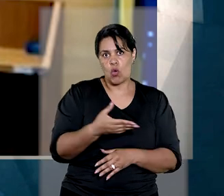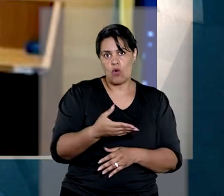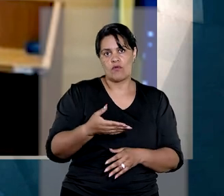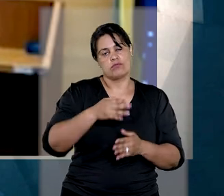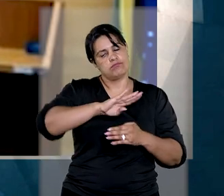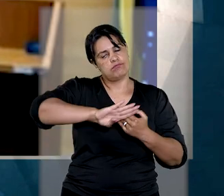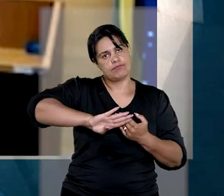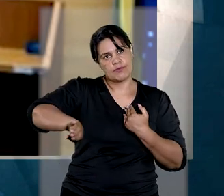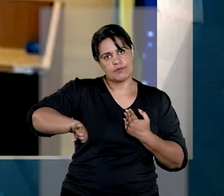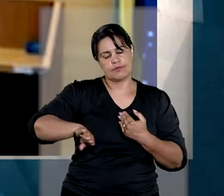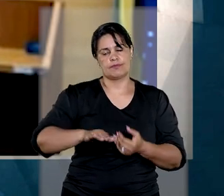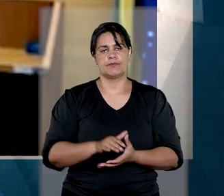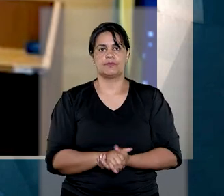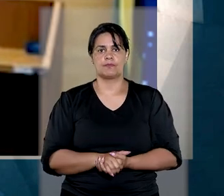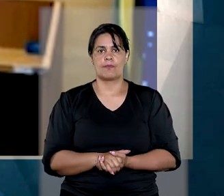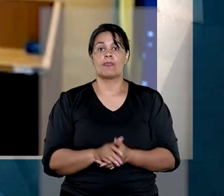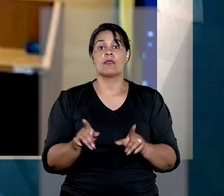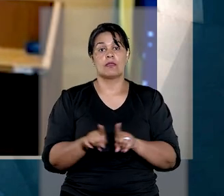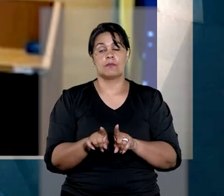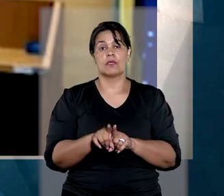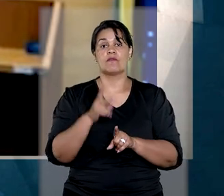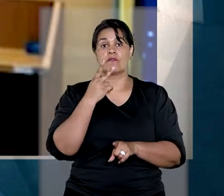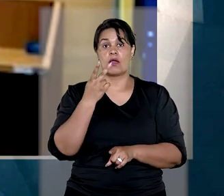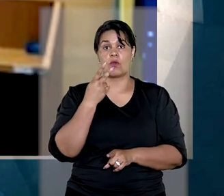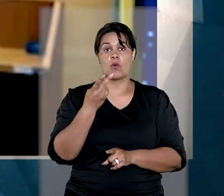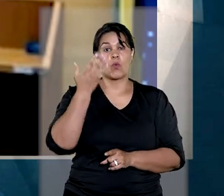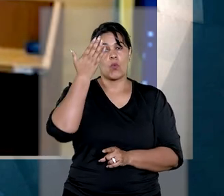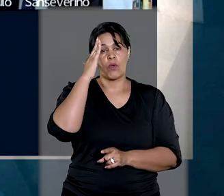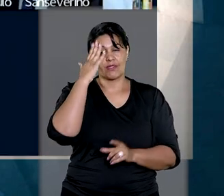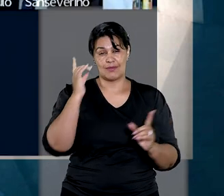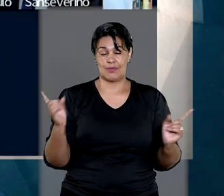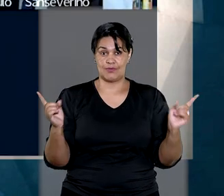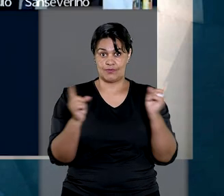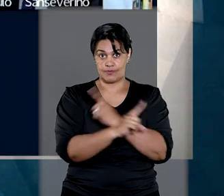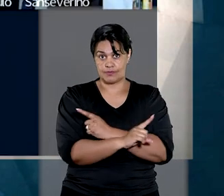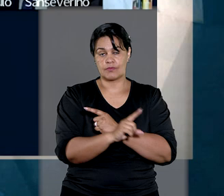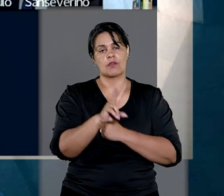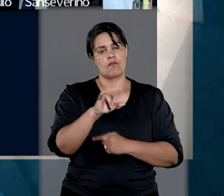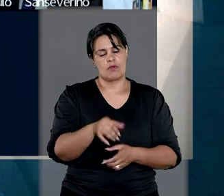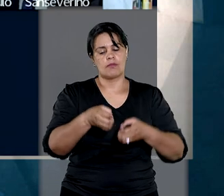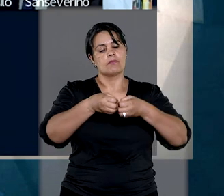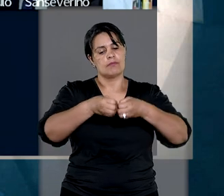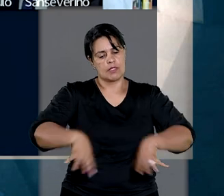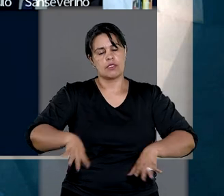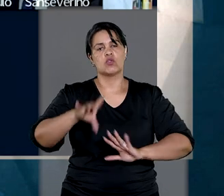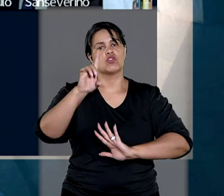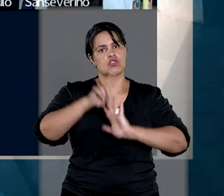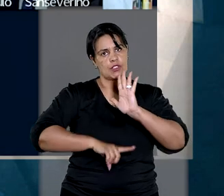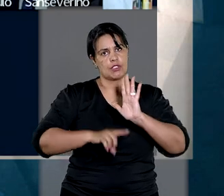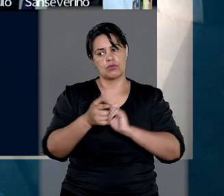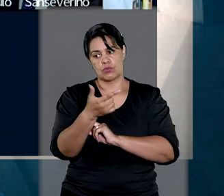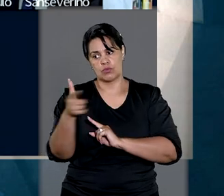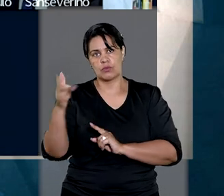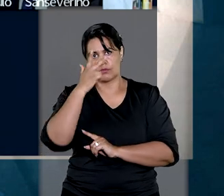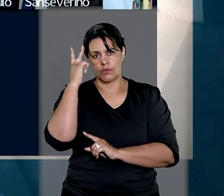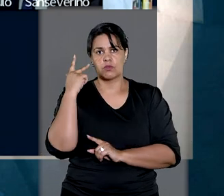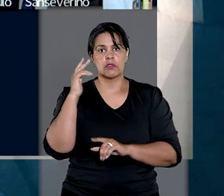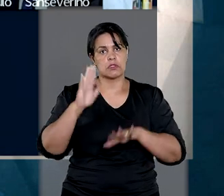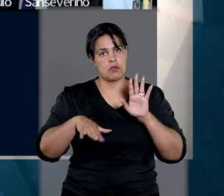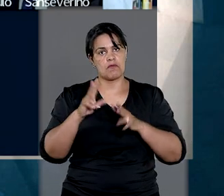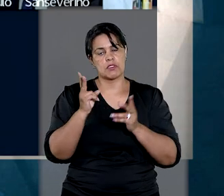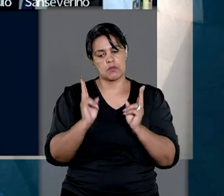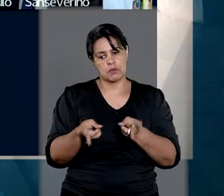antes de vencido o prazo, e ressaltou que o entendimento diverso poderia prejudicar o direito de terceiro, que